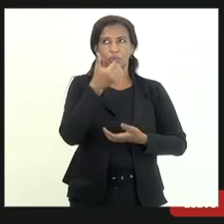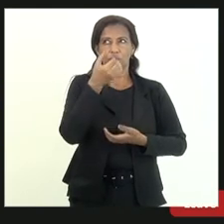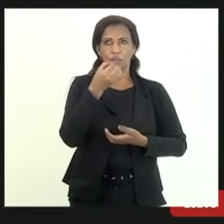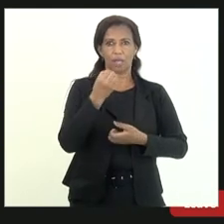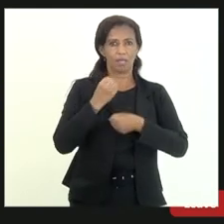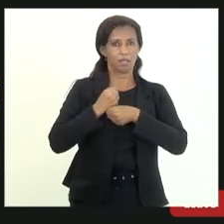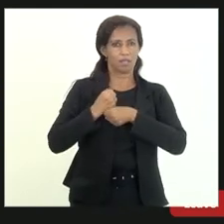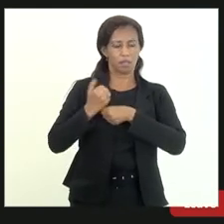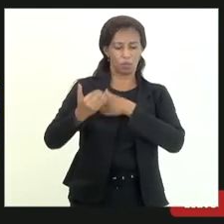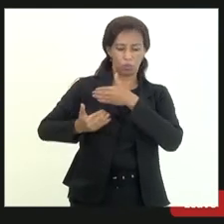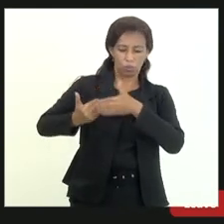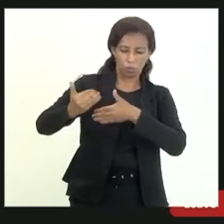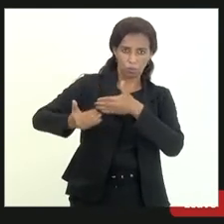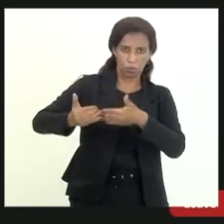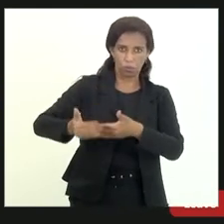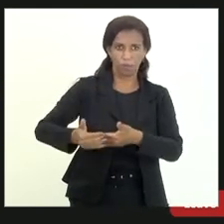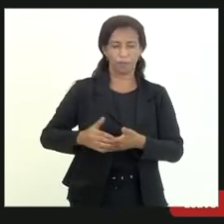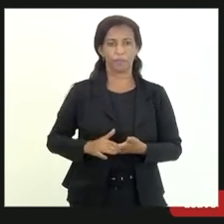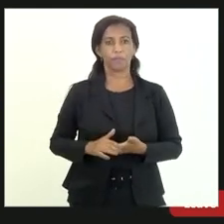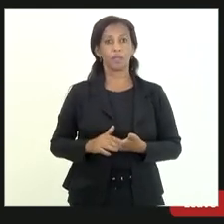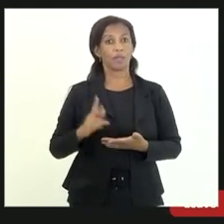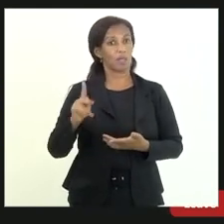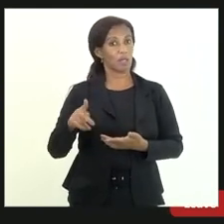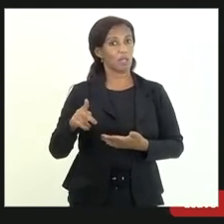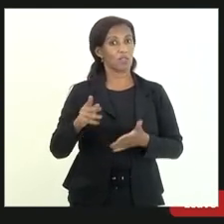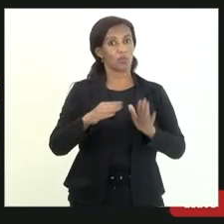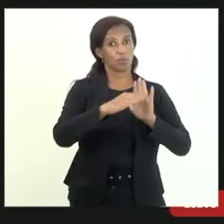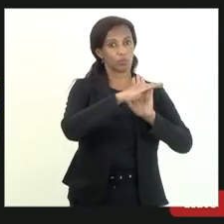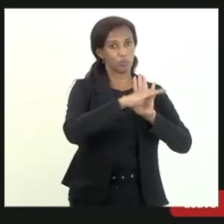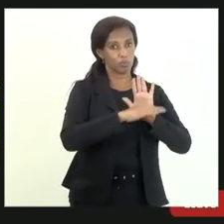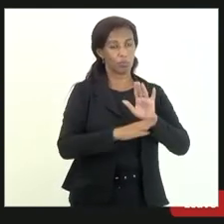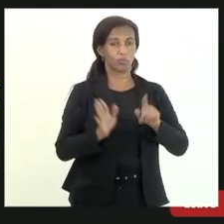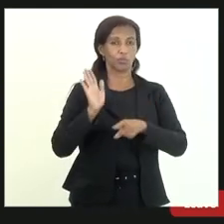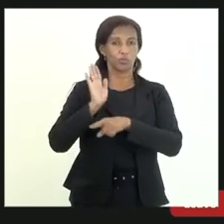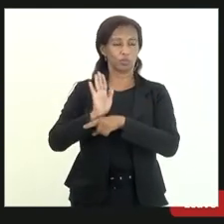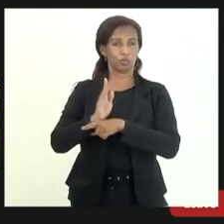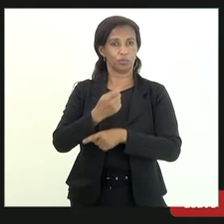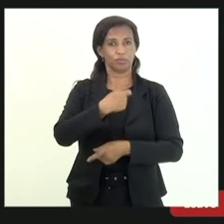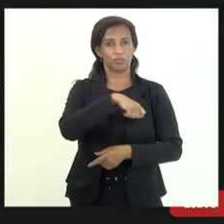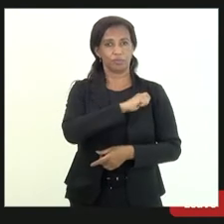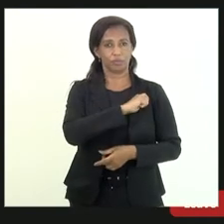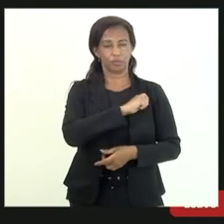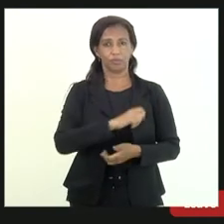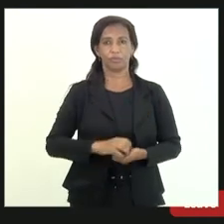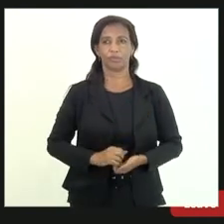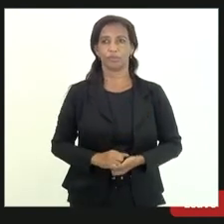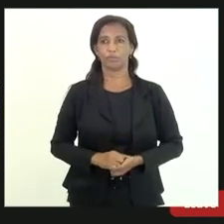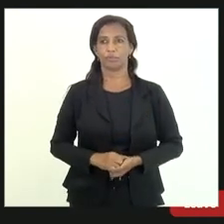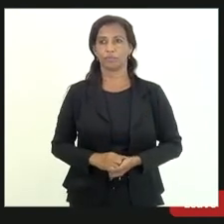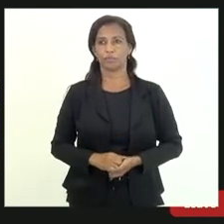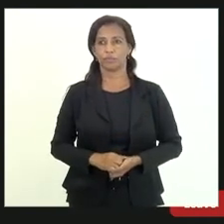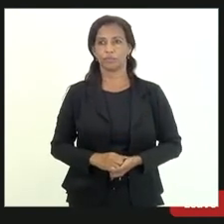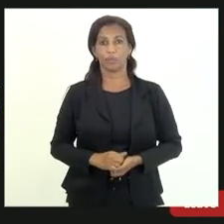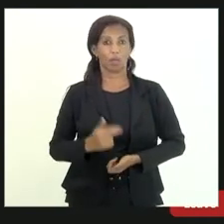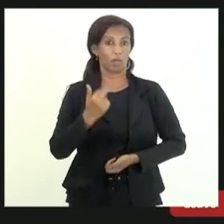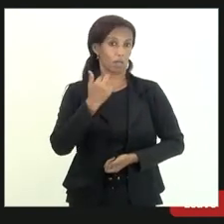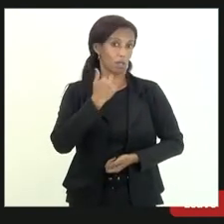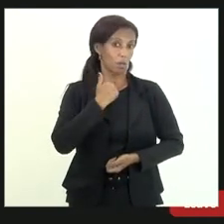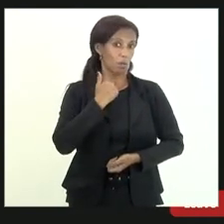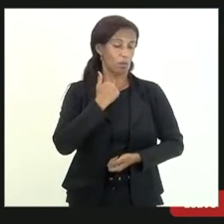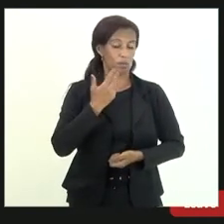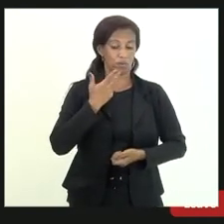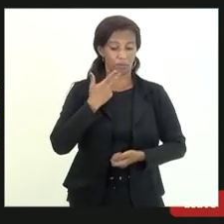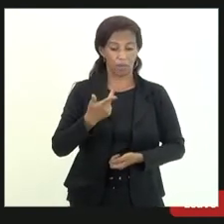anos eles foram decorrentes de programa de benefício fiscal não posso negar que o